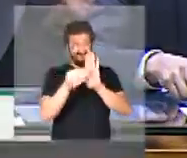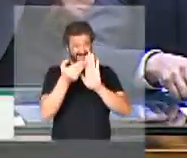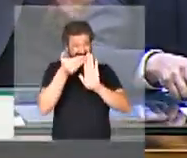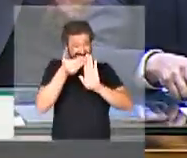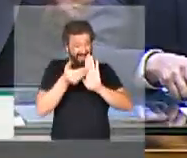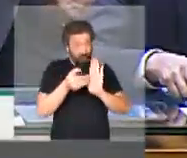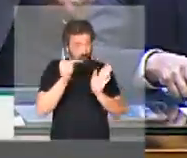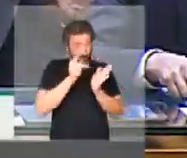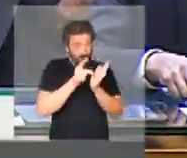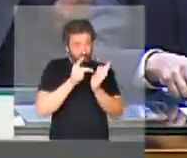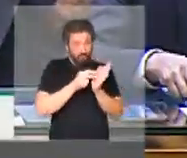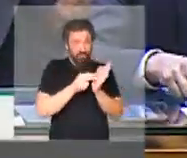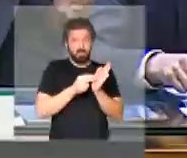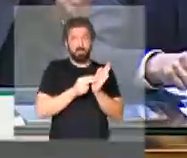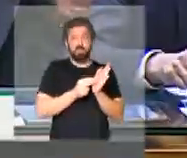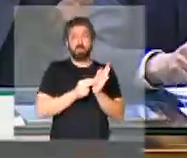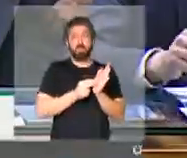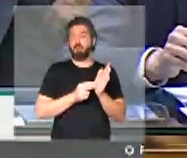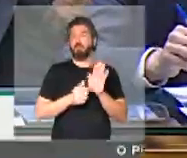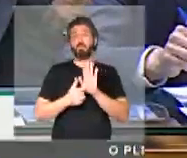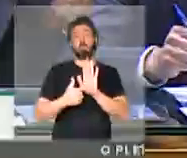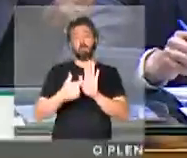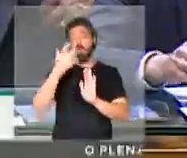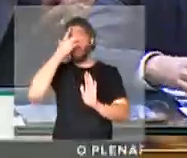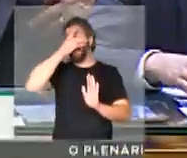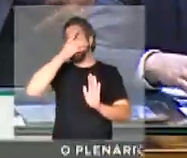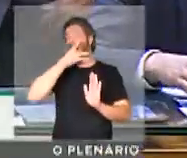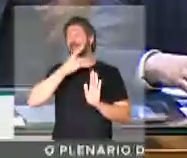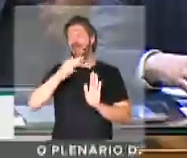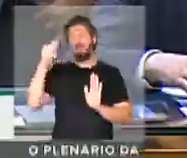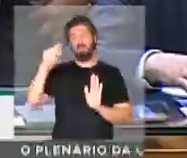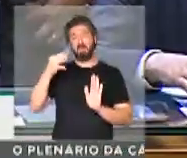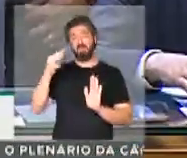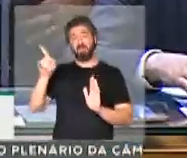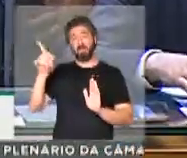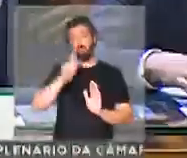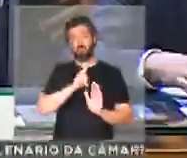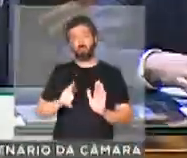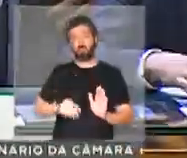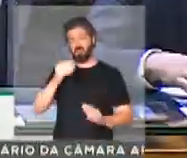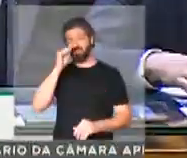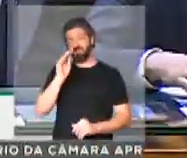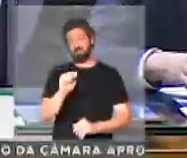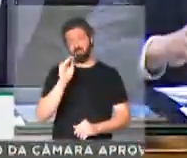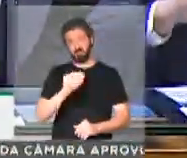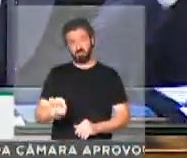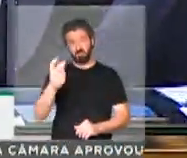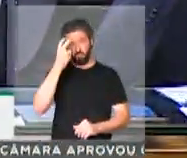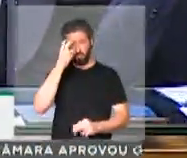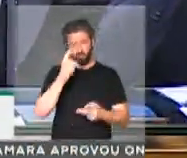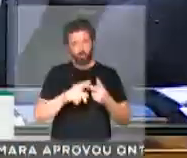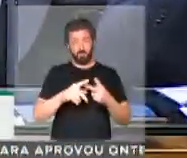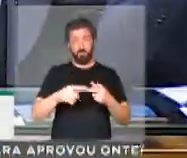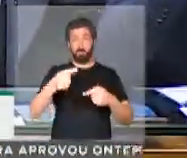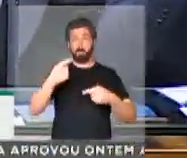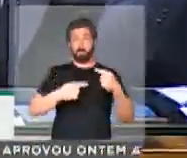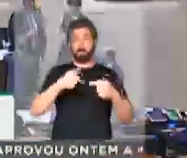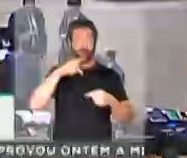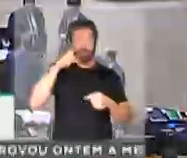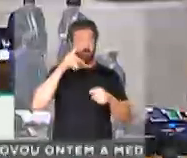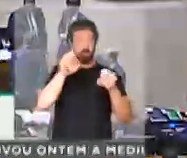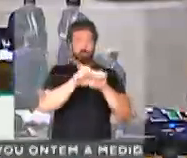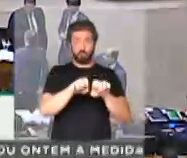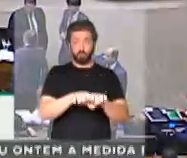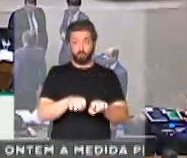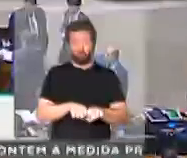veio originalmente, é a cara do governo. É o desprezo pela cultura, pelas políticas de